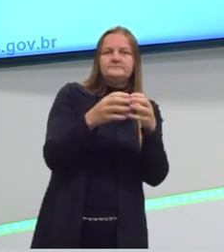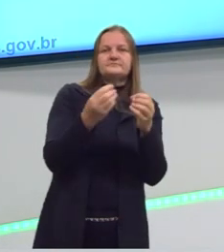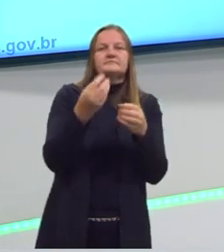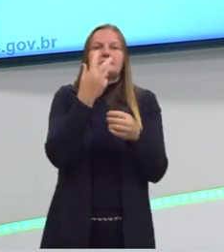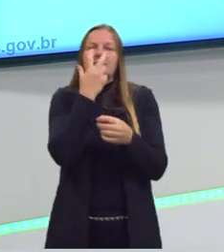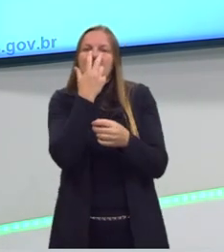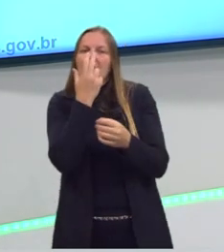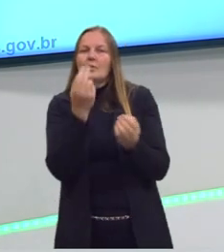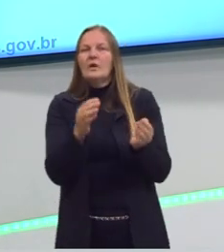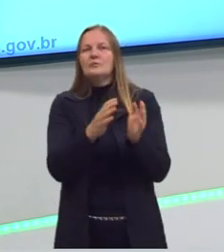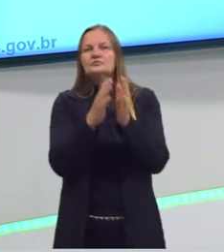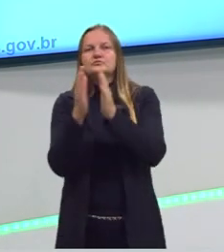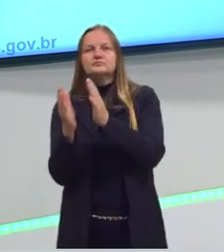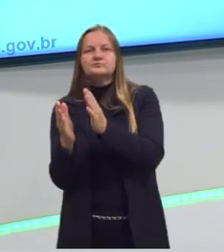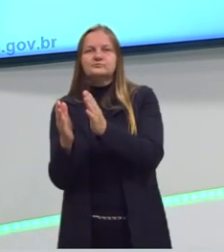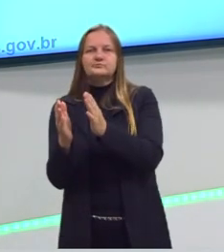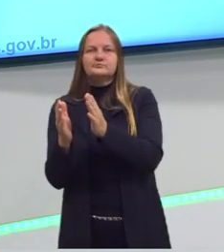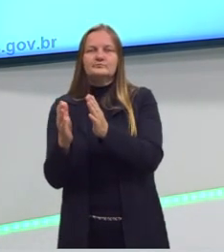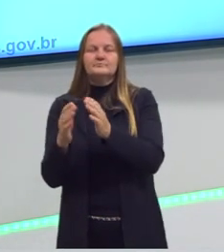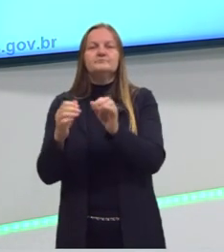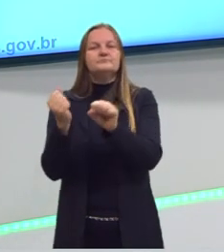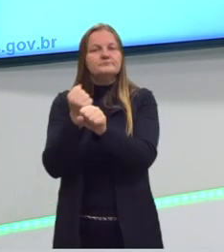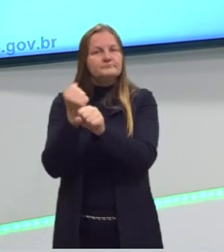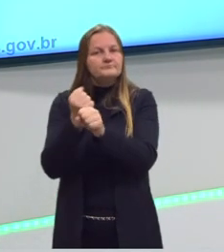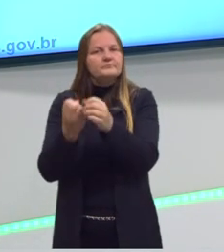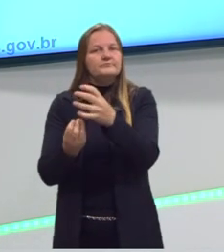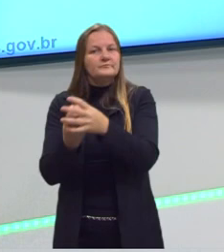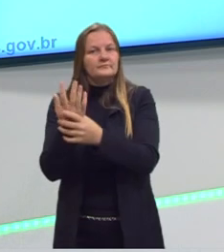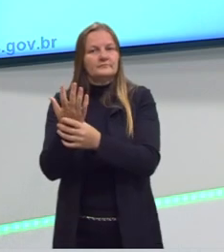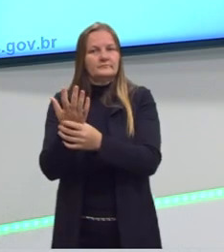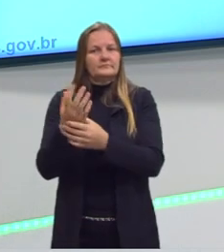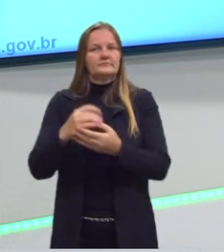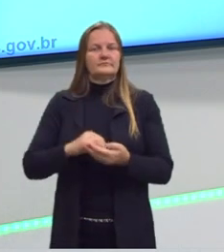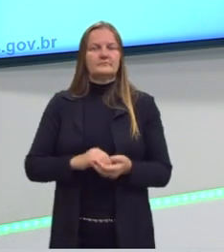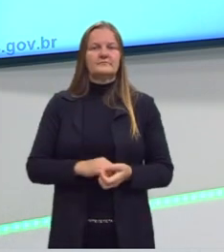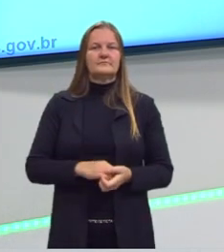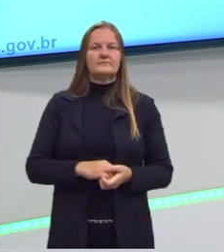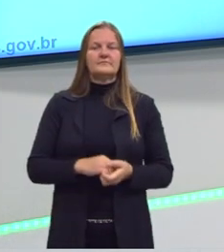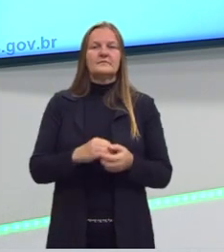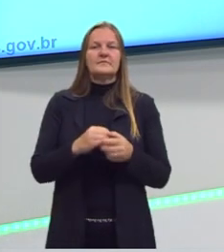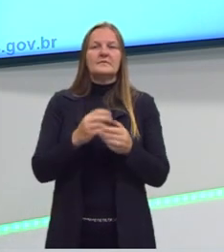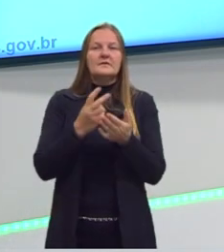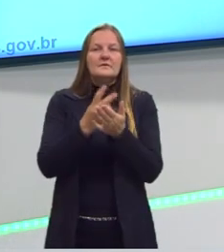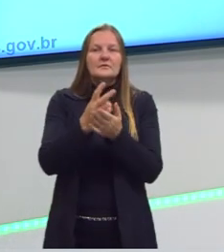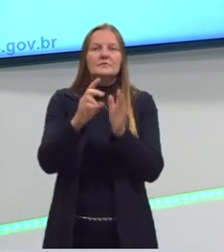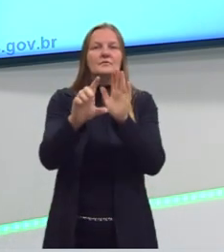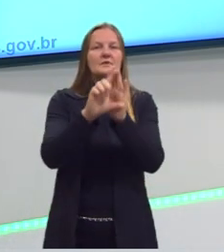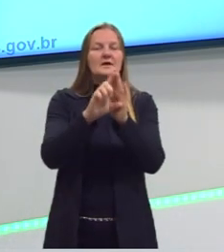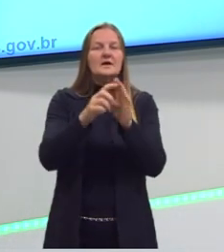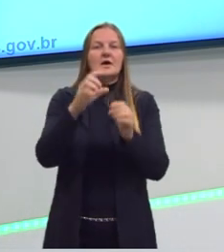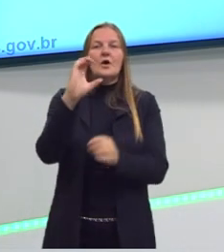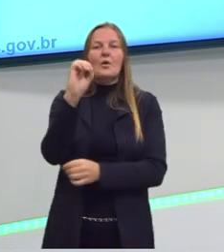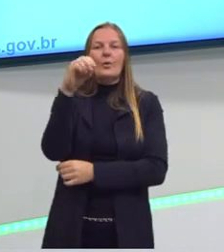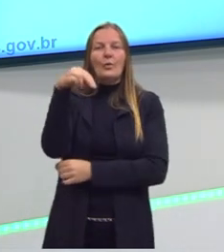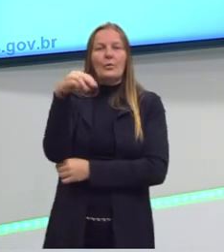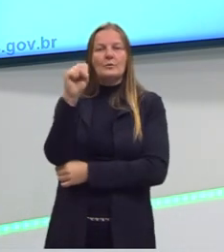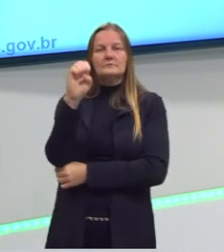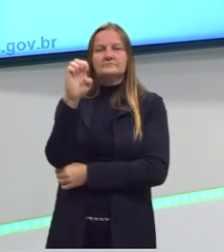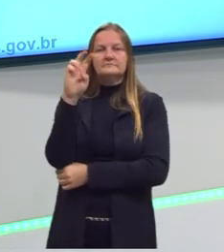presentes no lado dos produtos, não é mesmo? Então, seguindo a lei de conservação de massas,